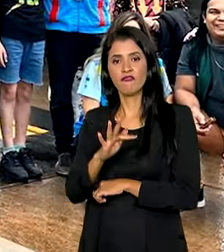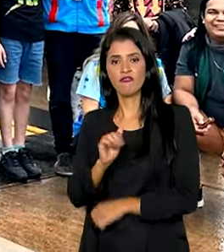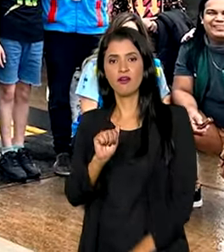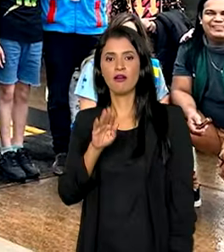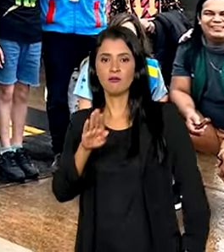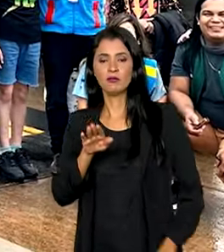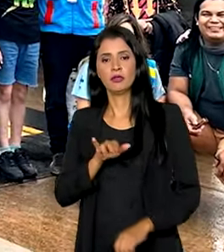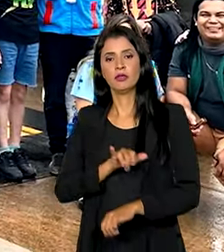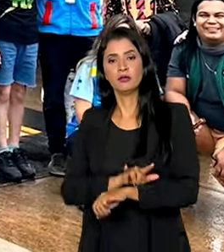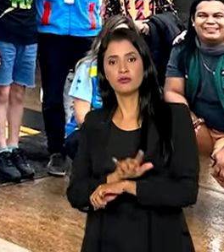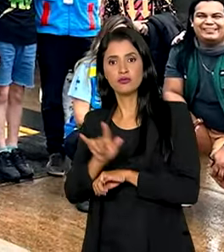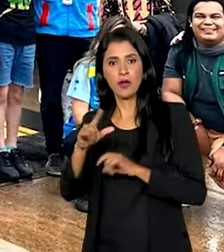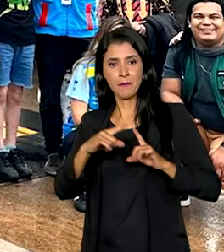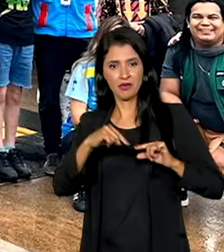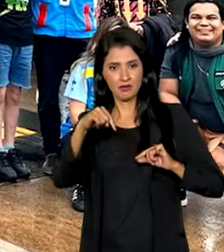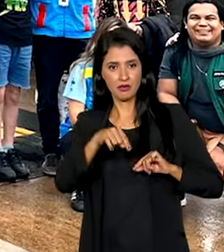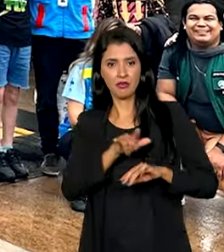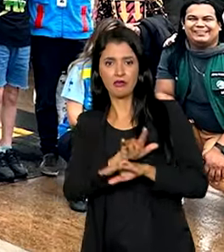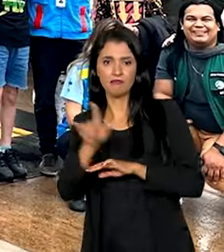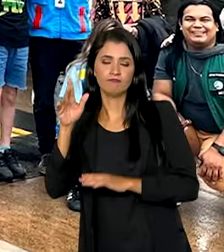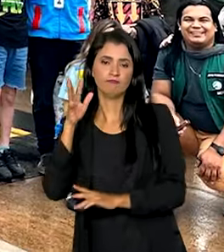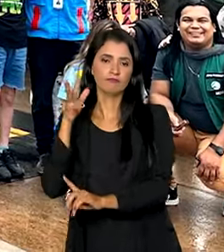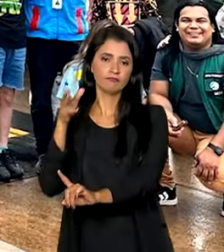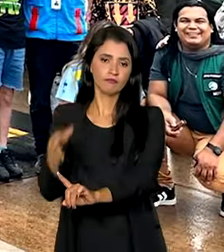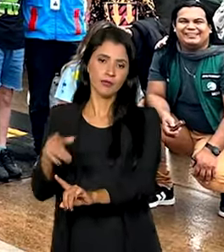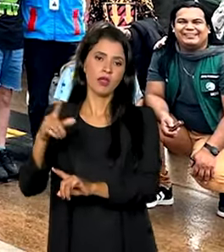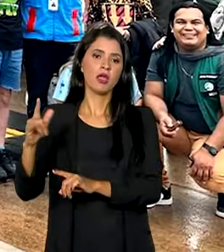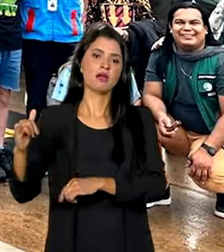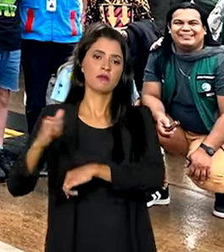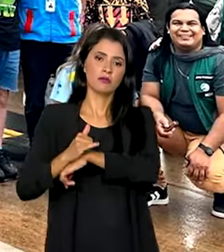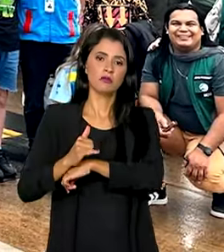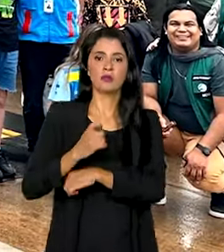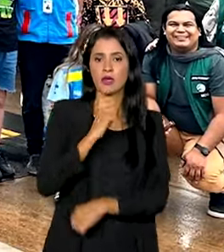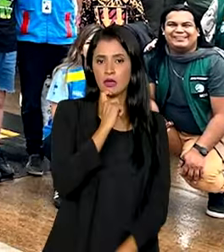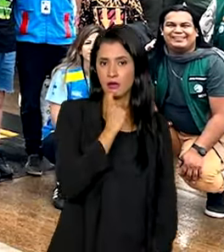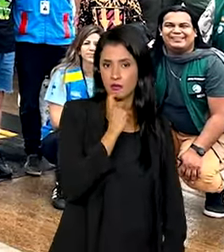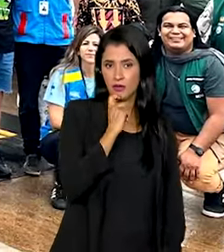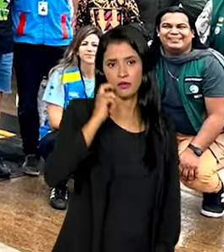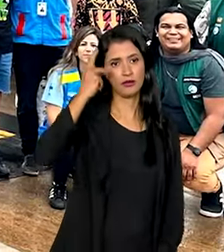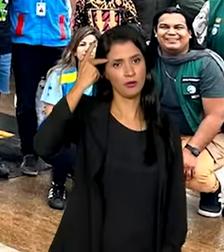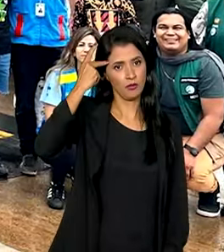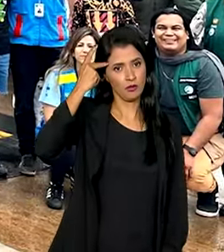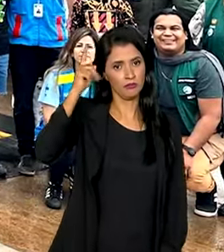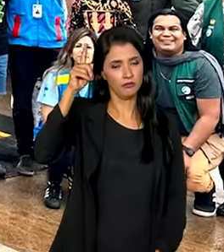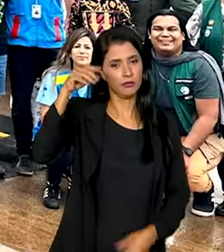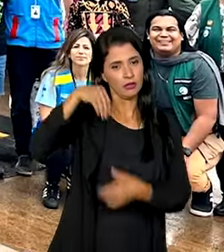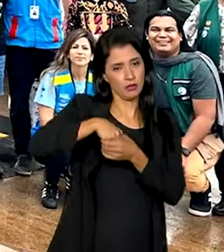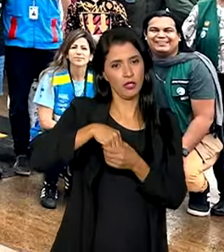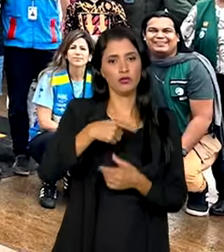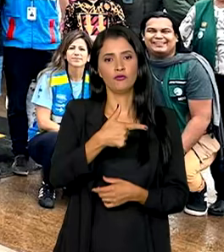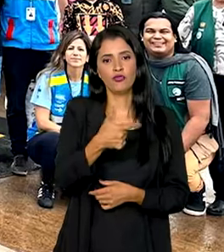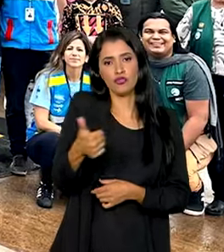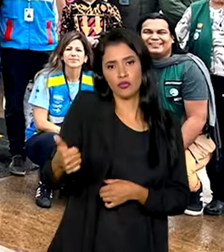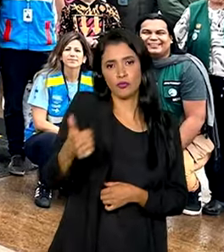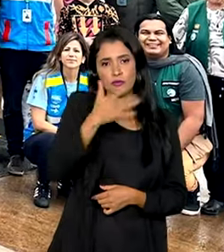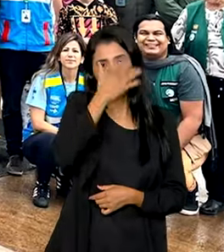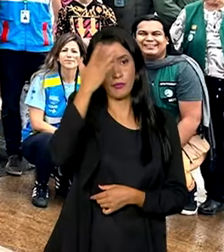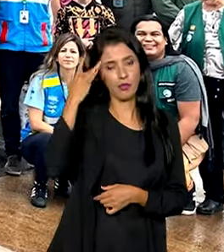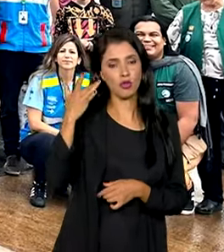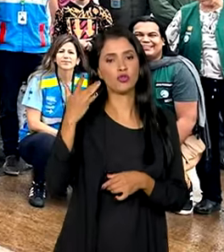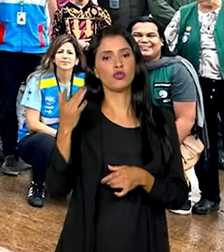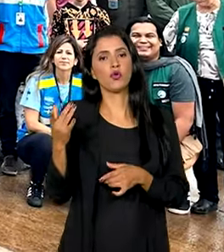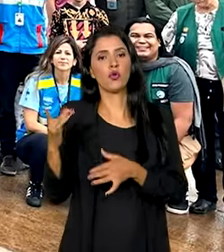decolou da base aérea de Brasília com destino ao aeroporto de Campinas, São Paulo. A bordo, 21 passageiros